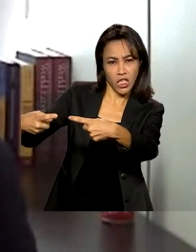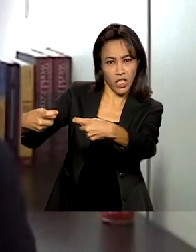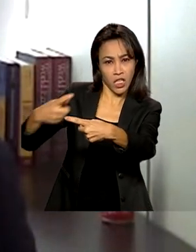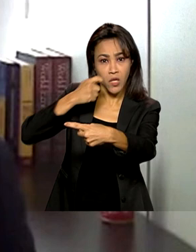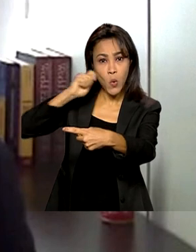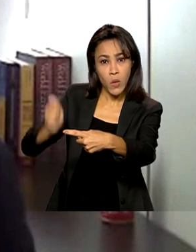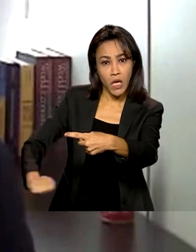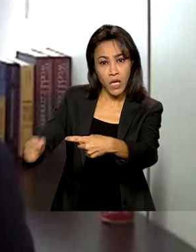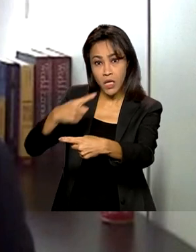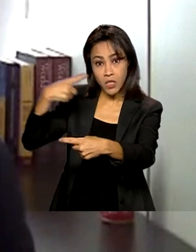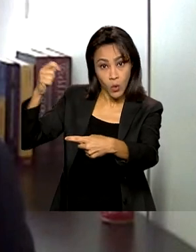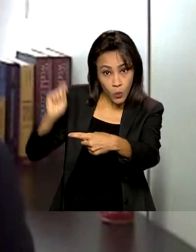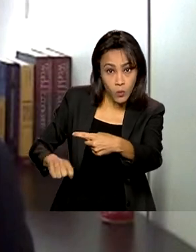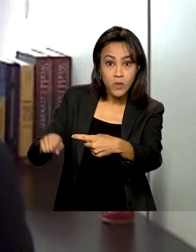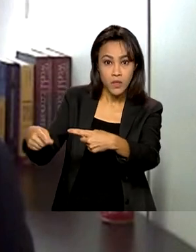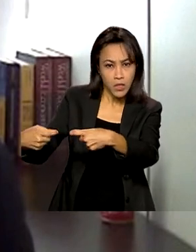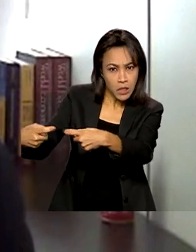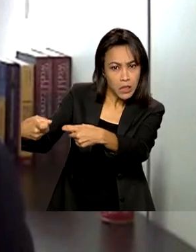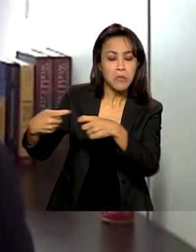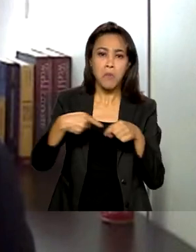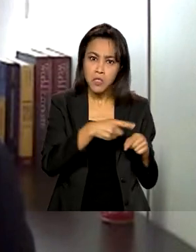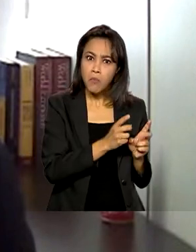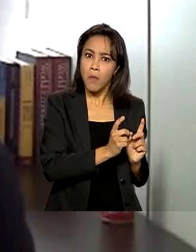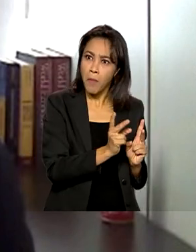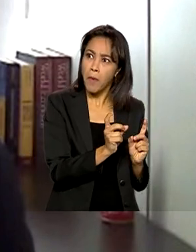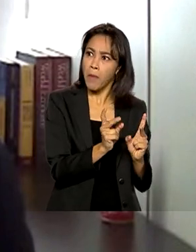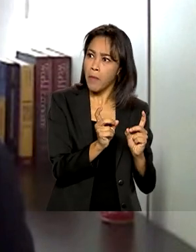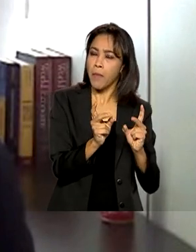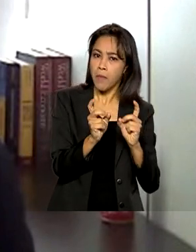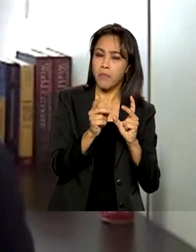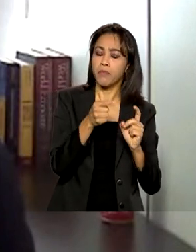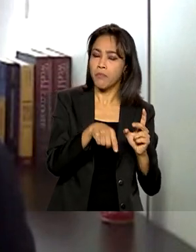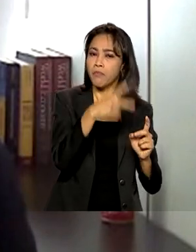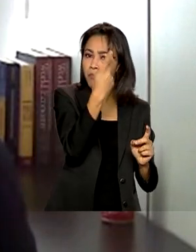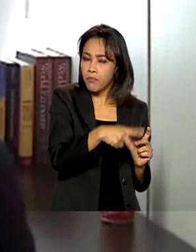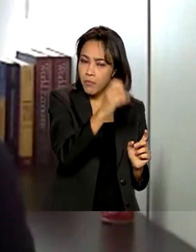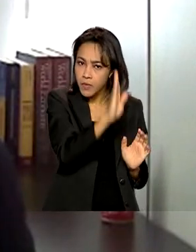de todas as disrupções que observamos nas cadeias de suprimentos.